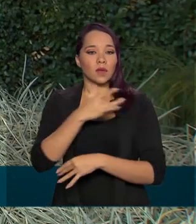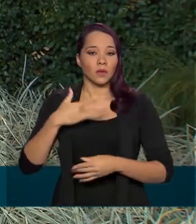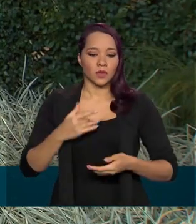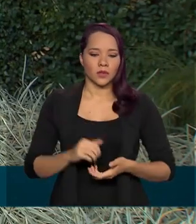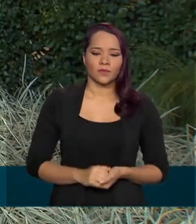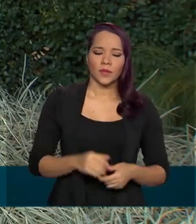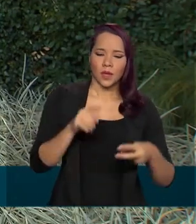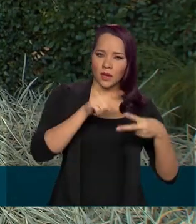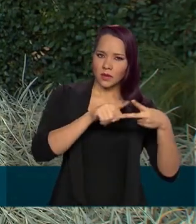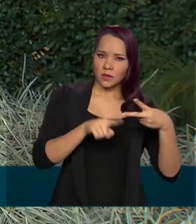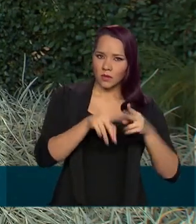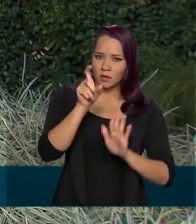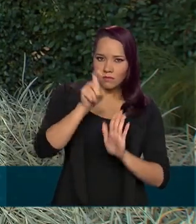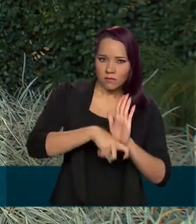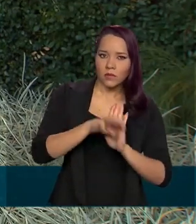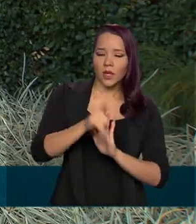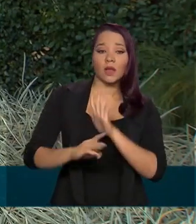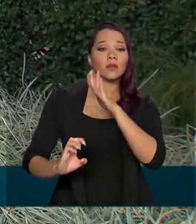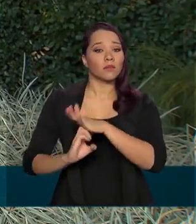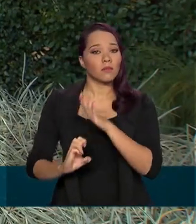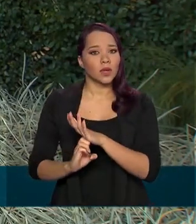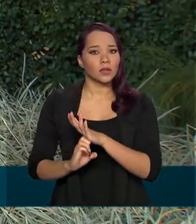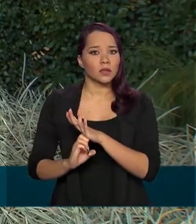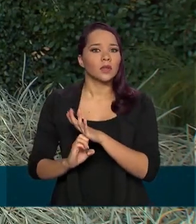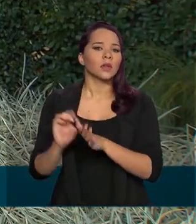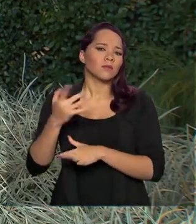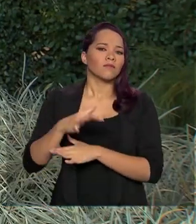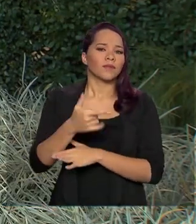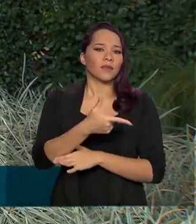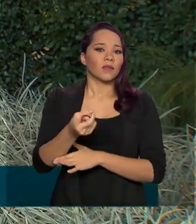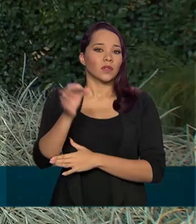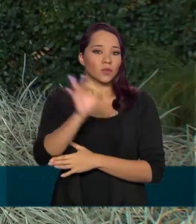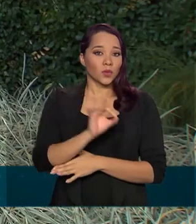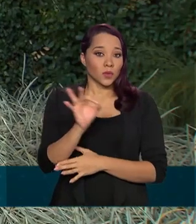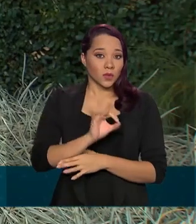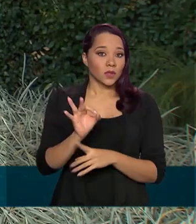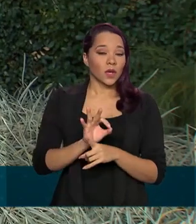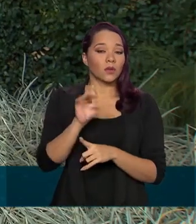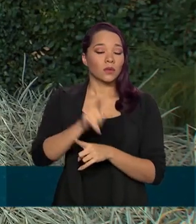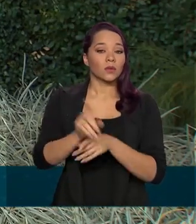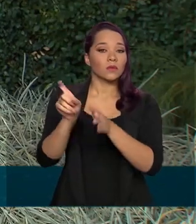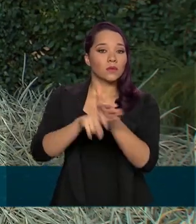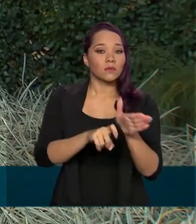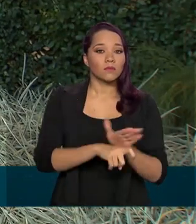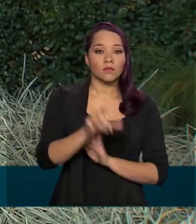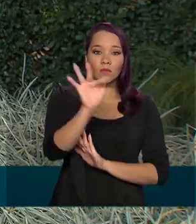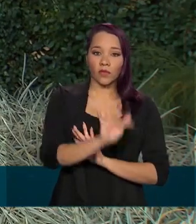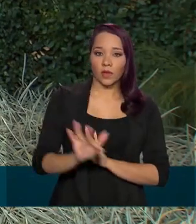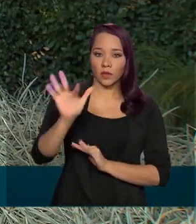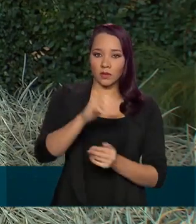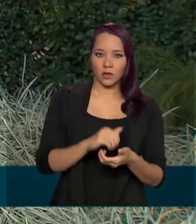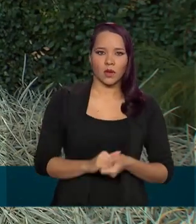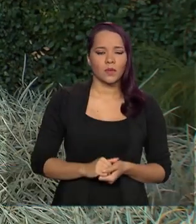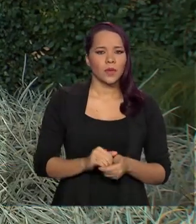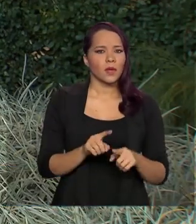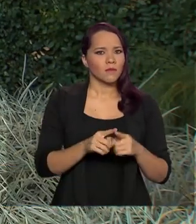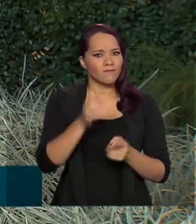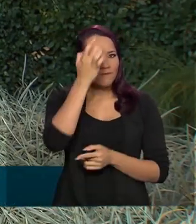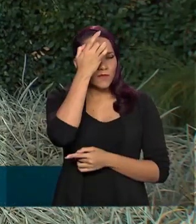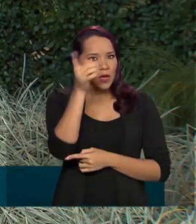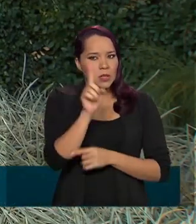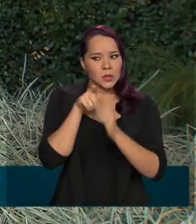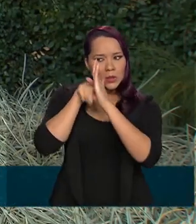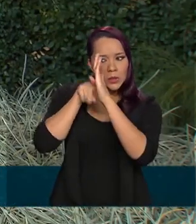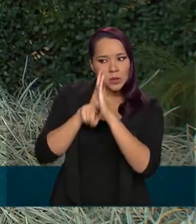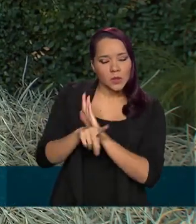Esses impostos vêm das empresas e correspondem a 20% do faturamento tributário federal, mas não é fácil apurar